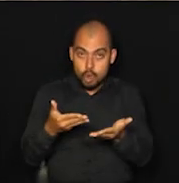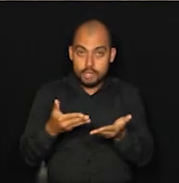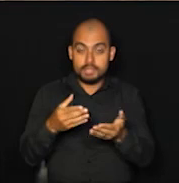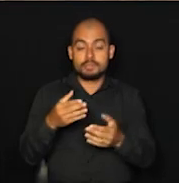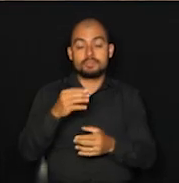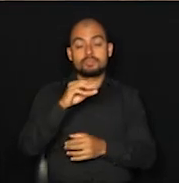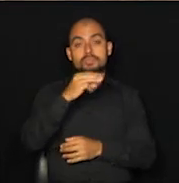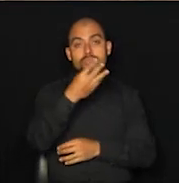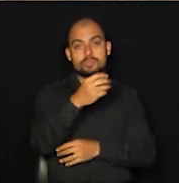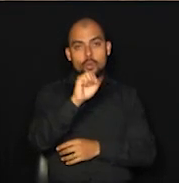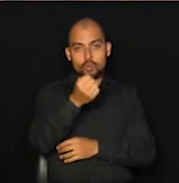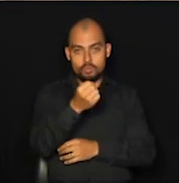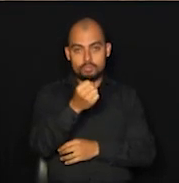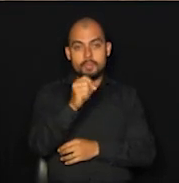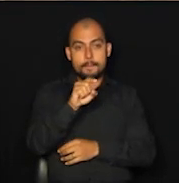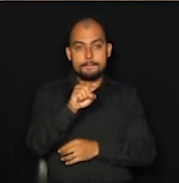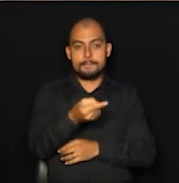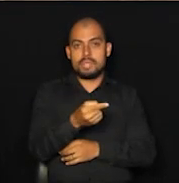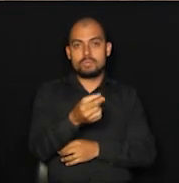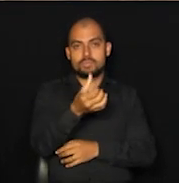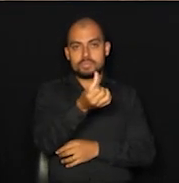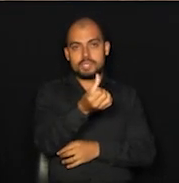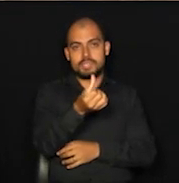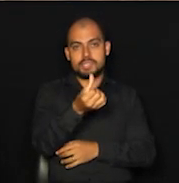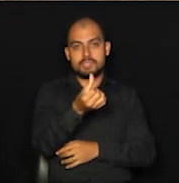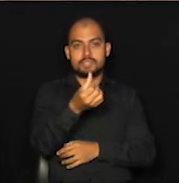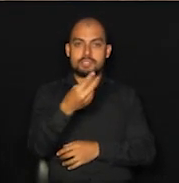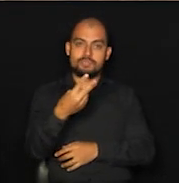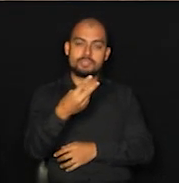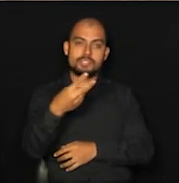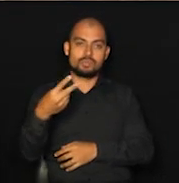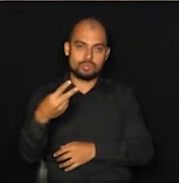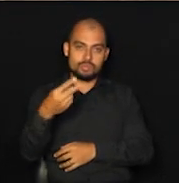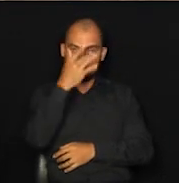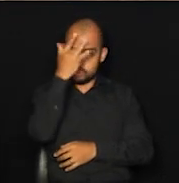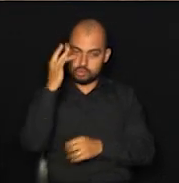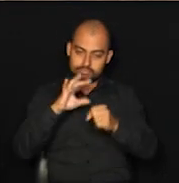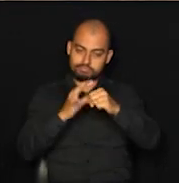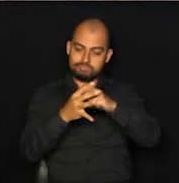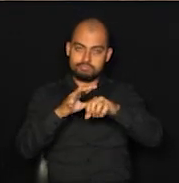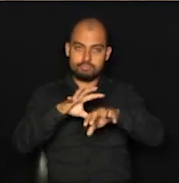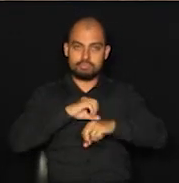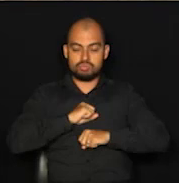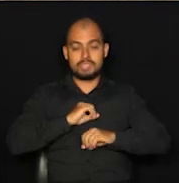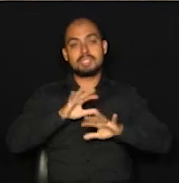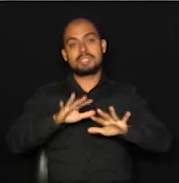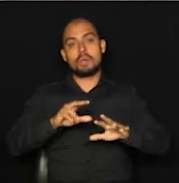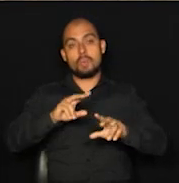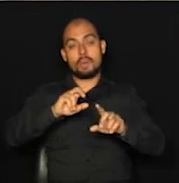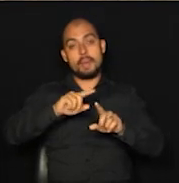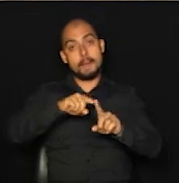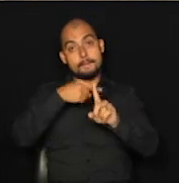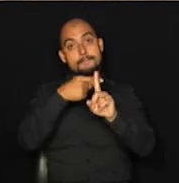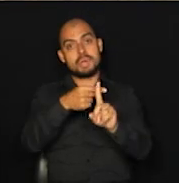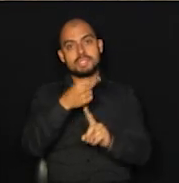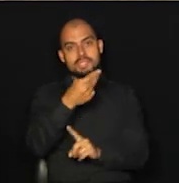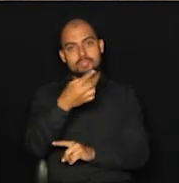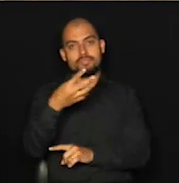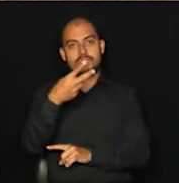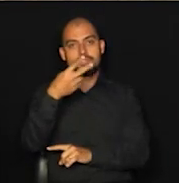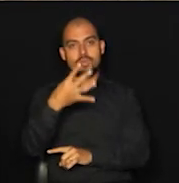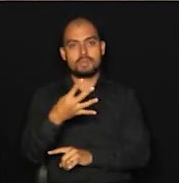hoje são de 38.622, então 124 casos a mais. A doença